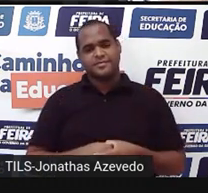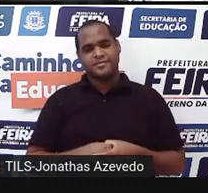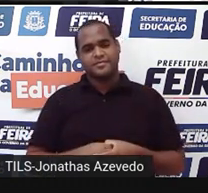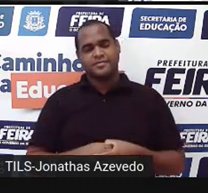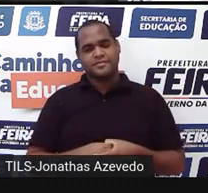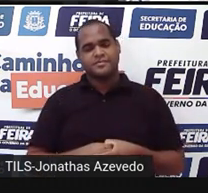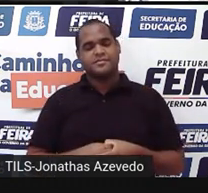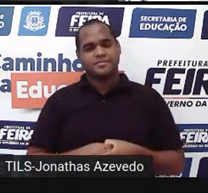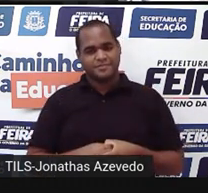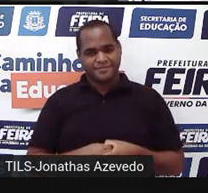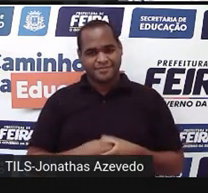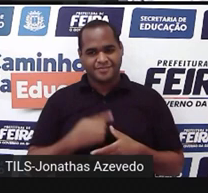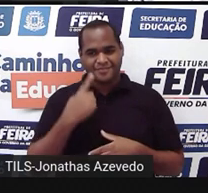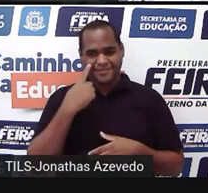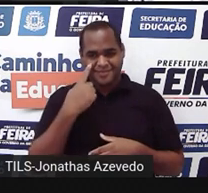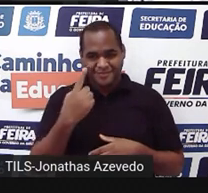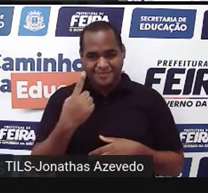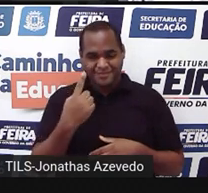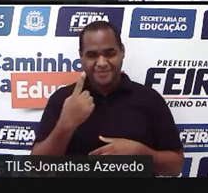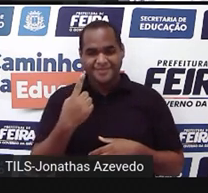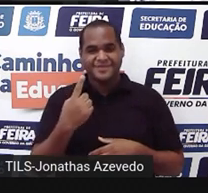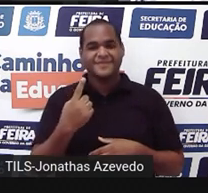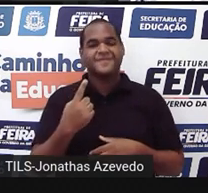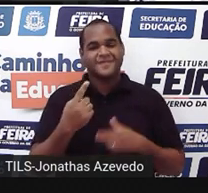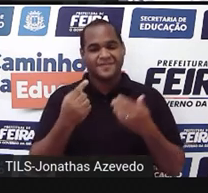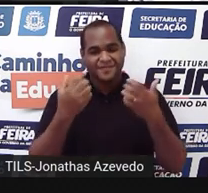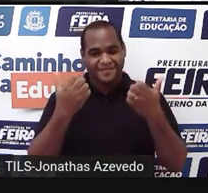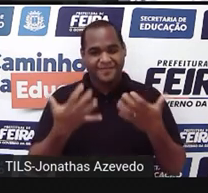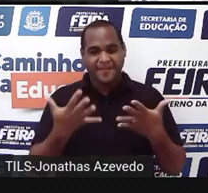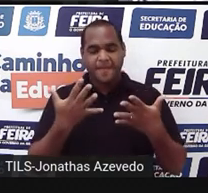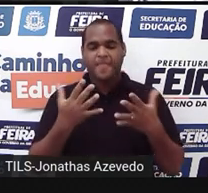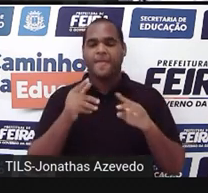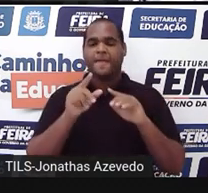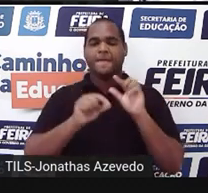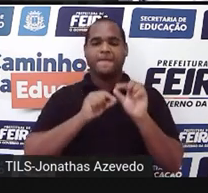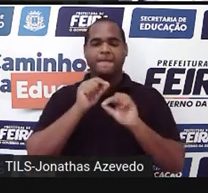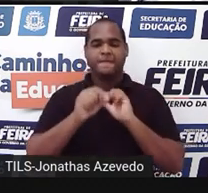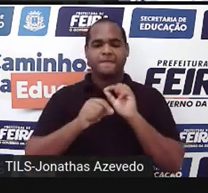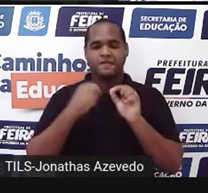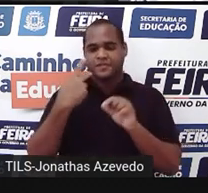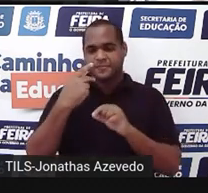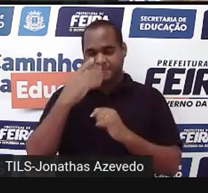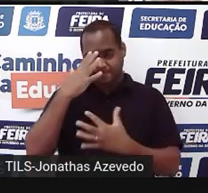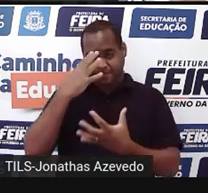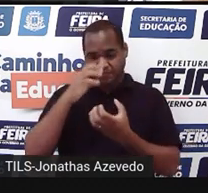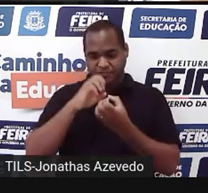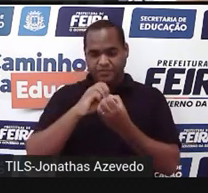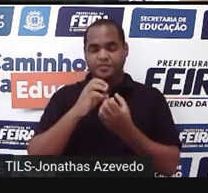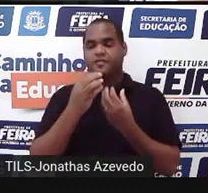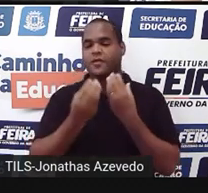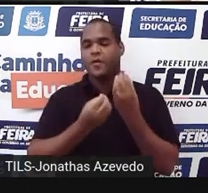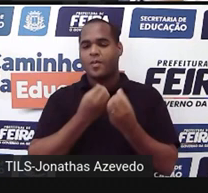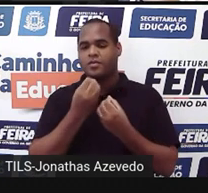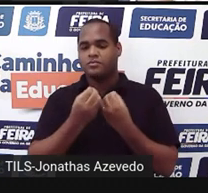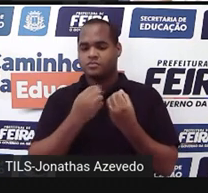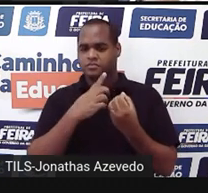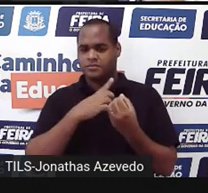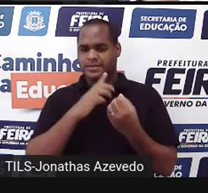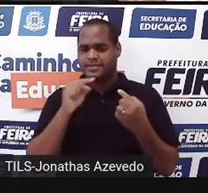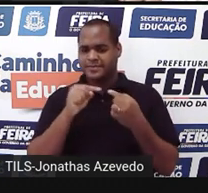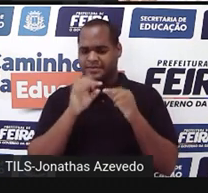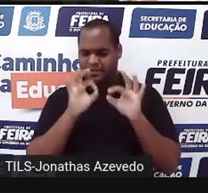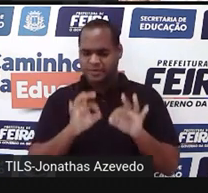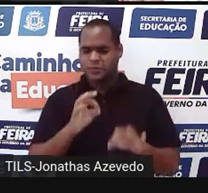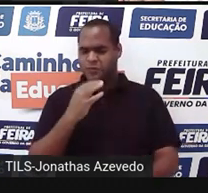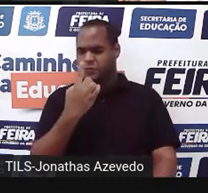Olha só. Vem aqui comigo porque a gente vai conferir e não existe uma maneira